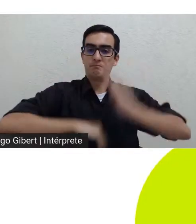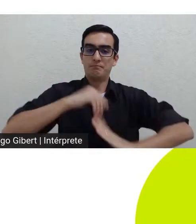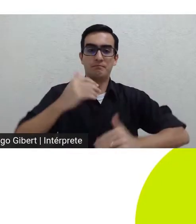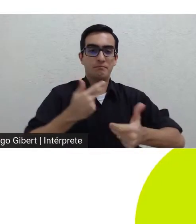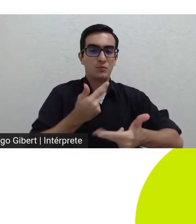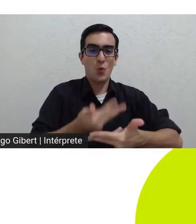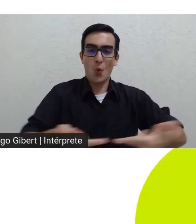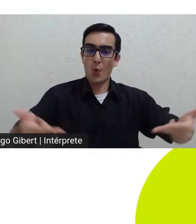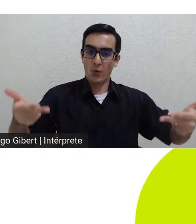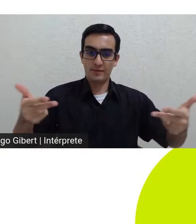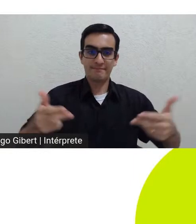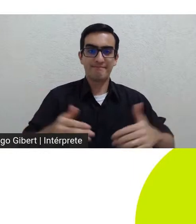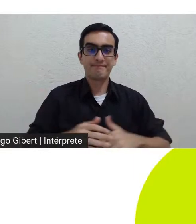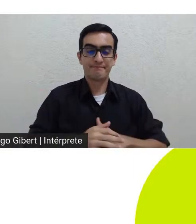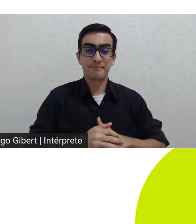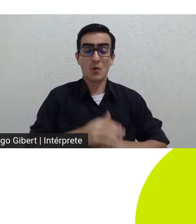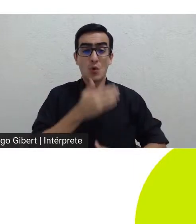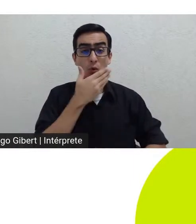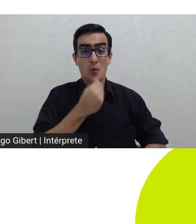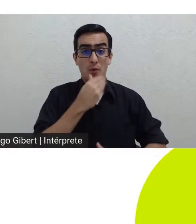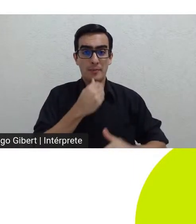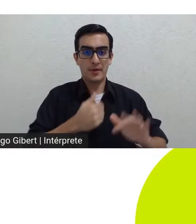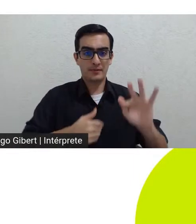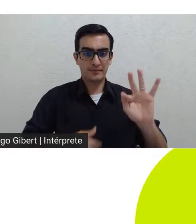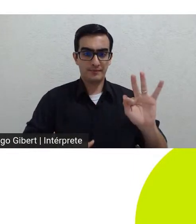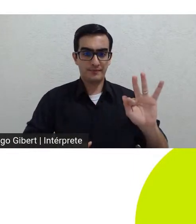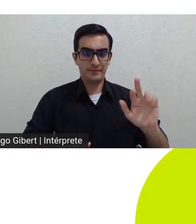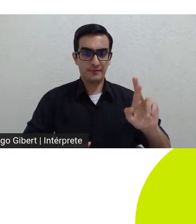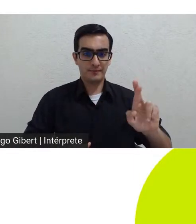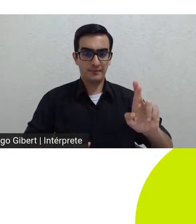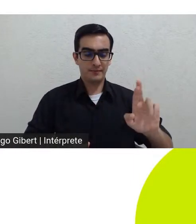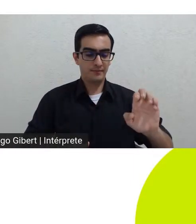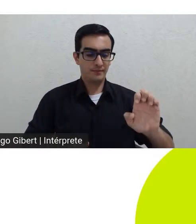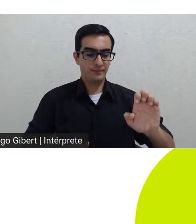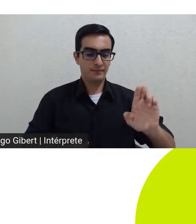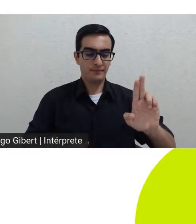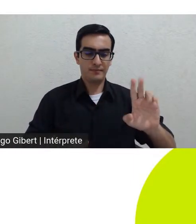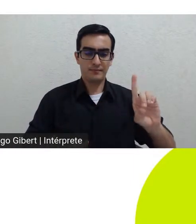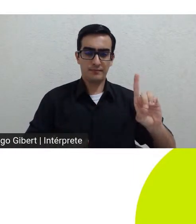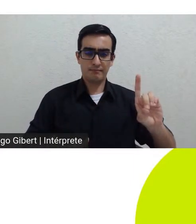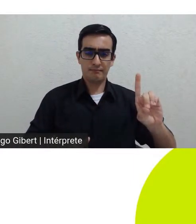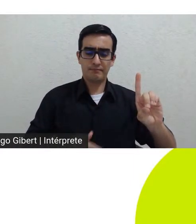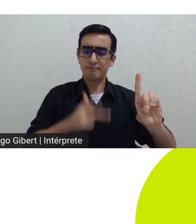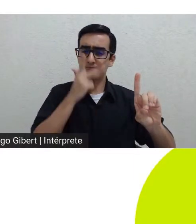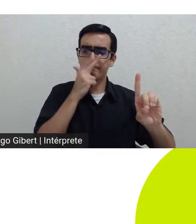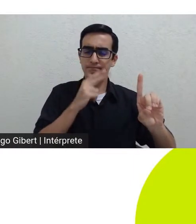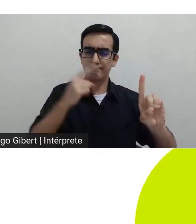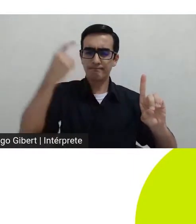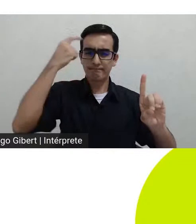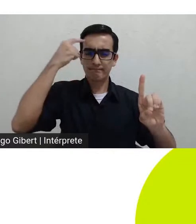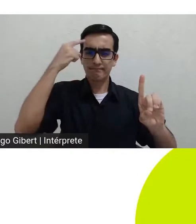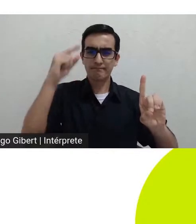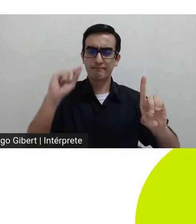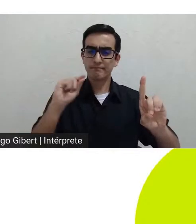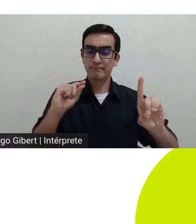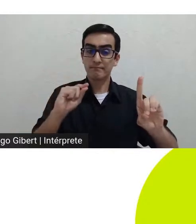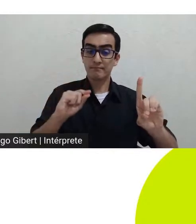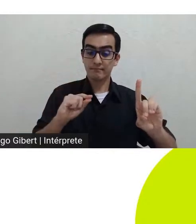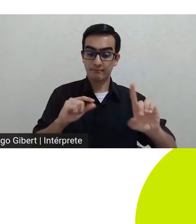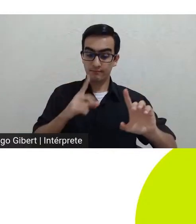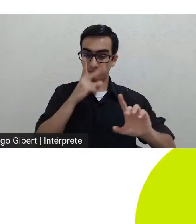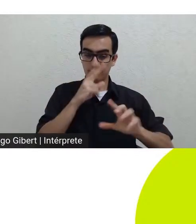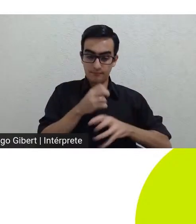compensação da dúvida que se produz como uma espécie de vazamento. Mas a compulsão